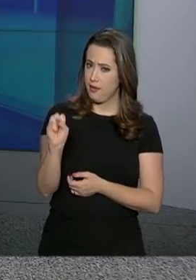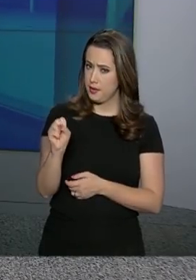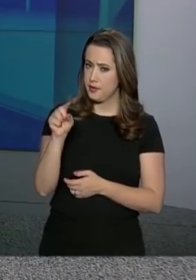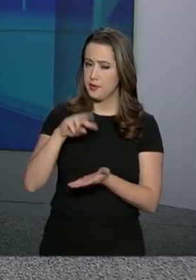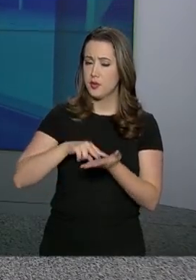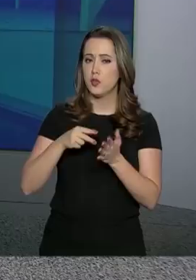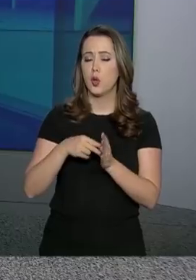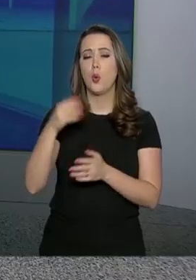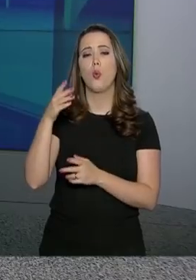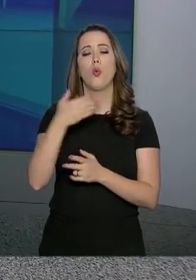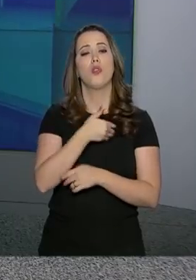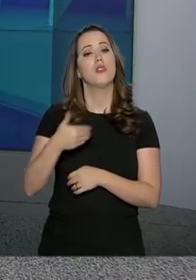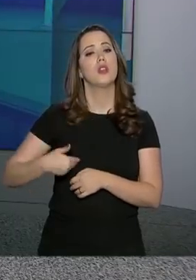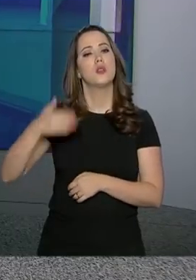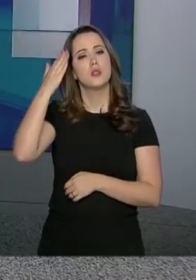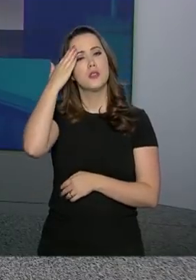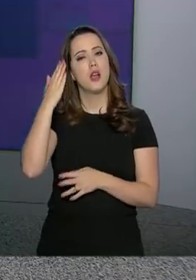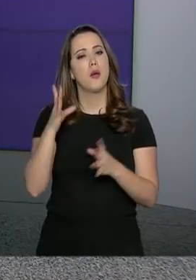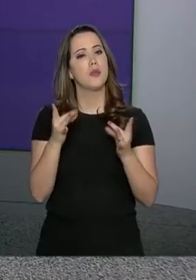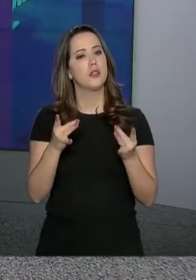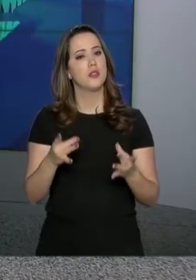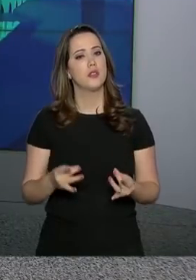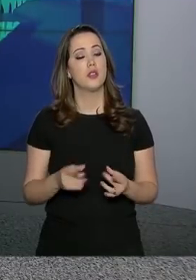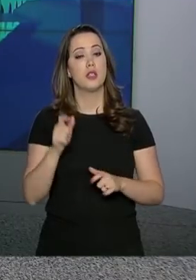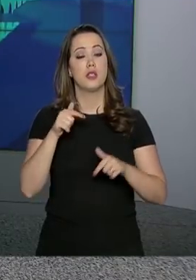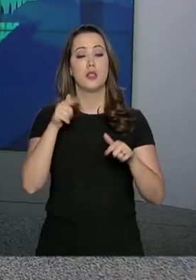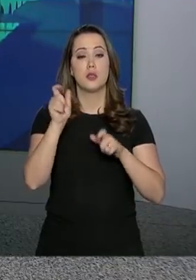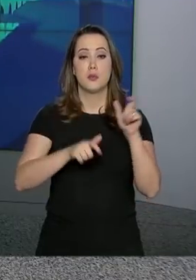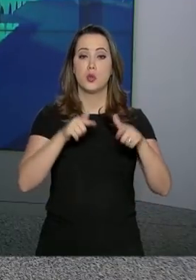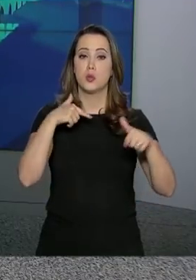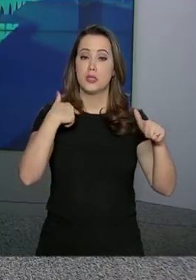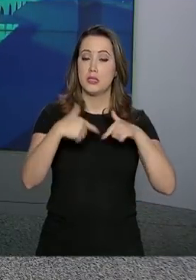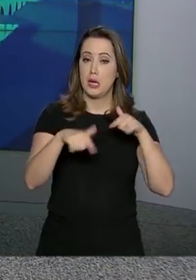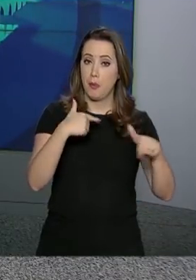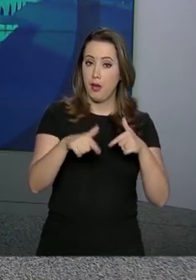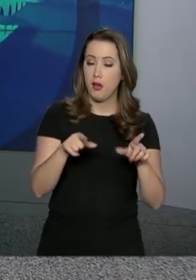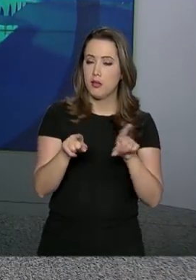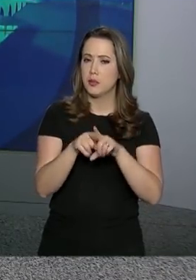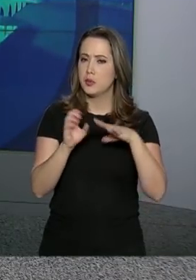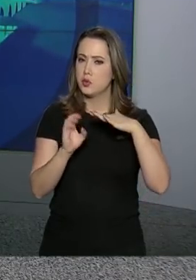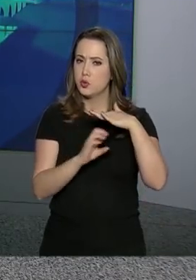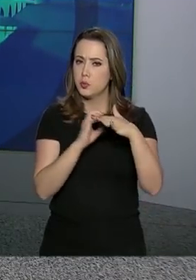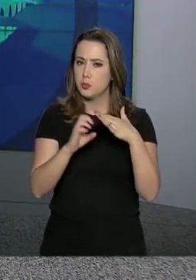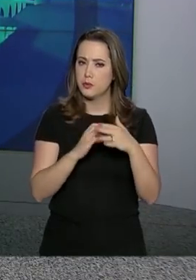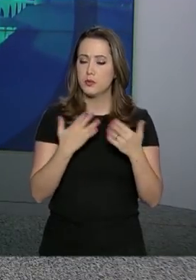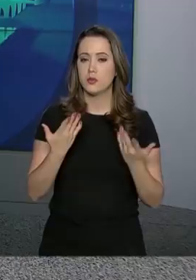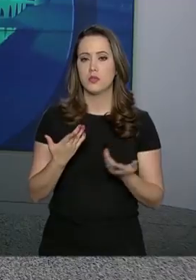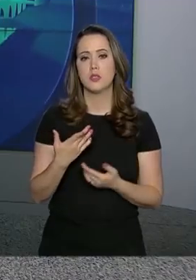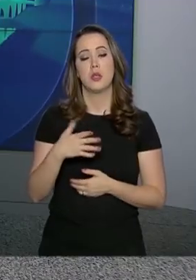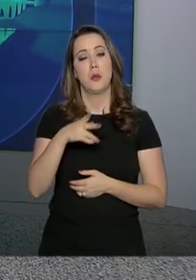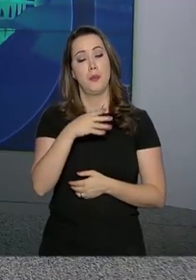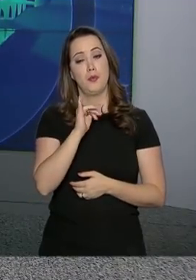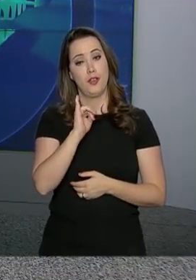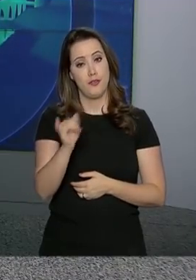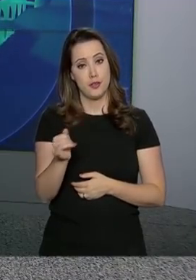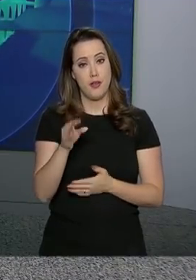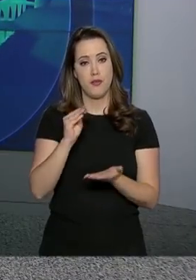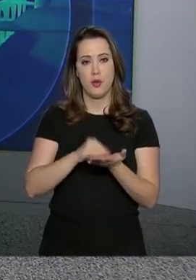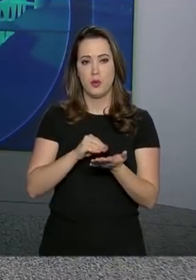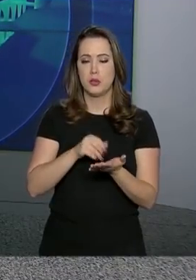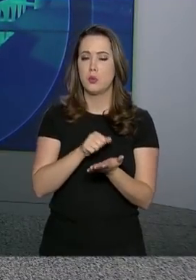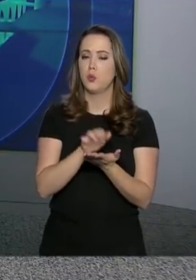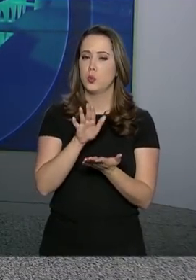governo fica sabendo com detalhes os dados dos empregadores e trabalhadores formais. E quem não declarar,